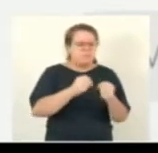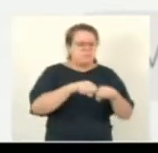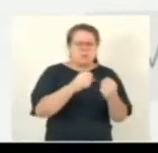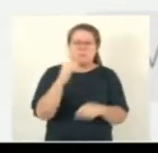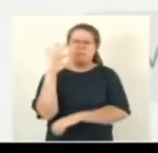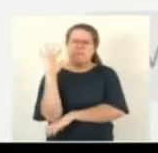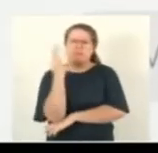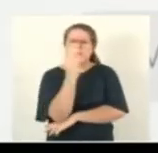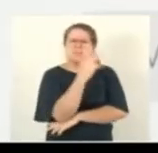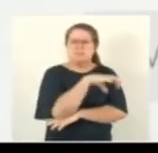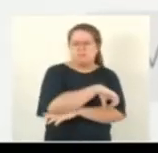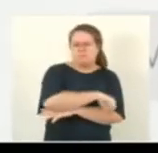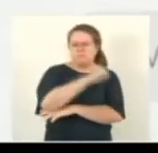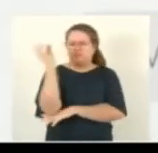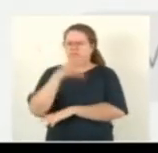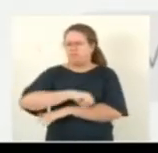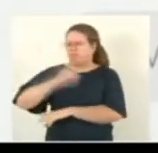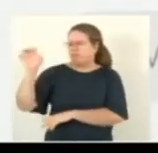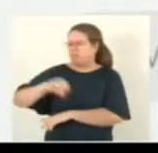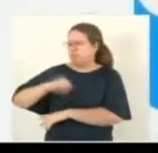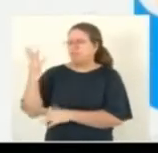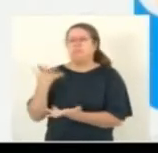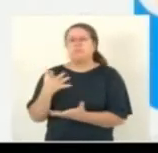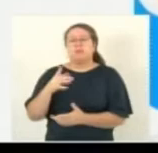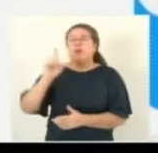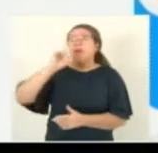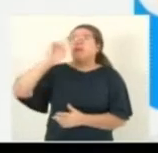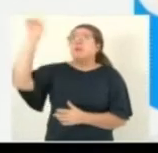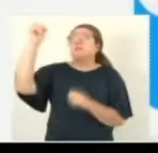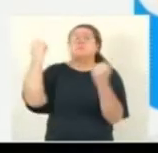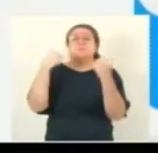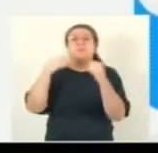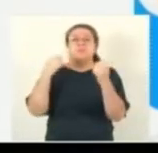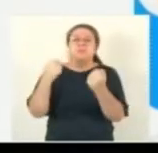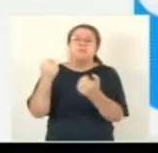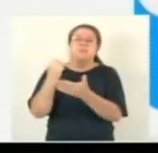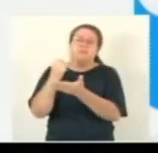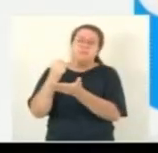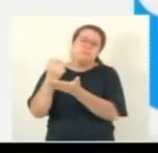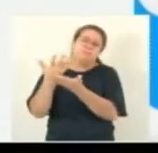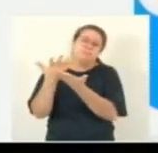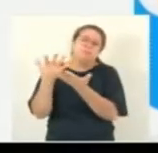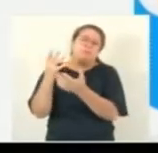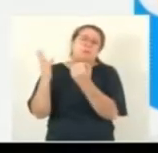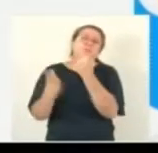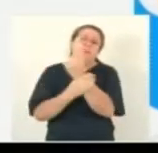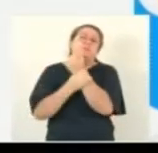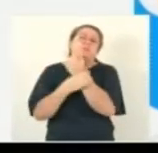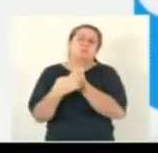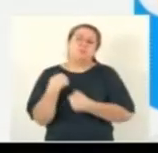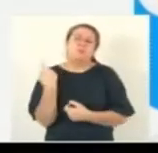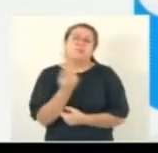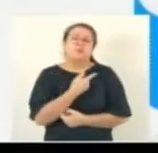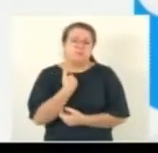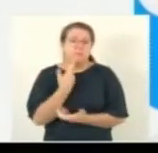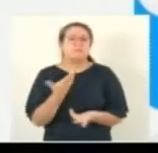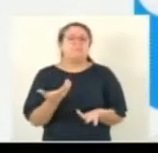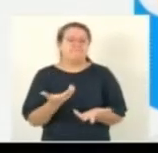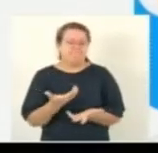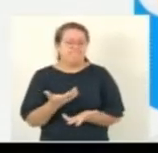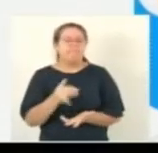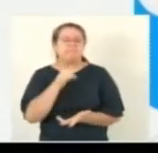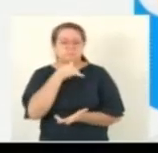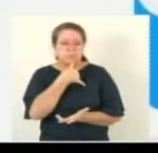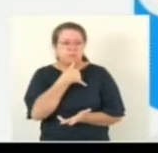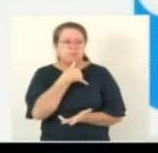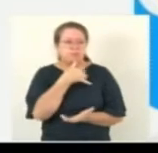só Jesus para ter misericórdia de nós. Volta um pouquinho mais aí. Em Conceição, em Braço do Rio, Conceição da Barra.